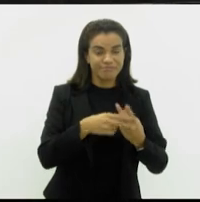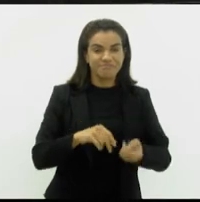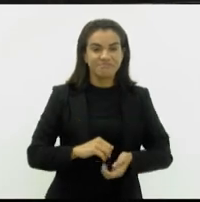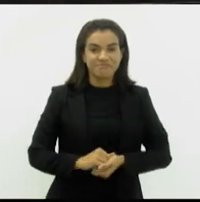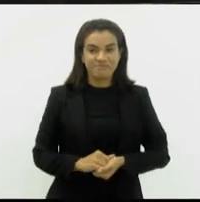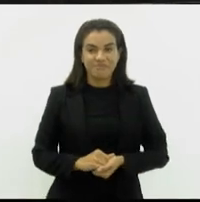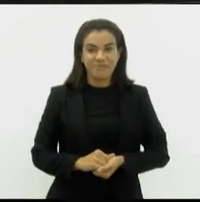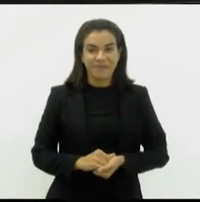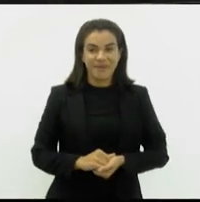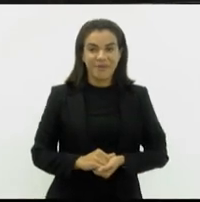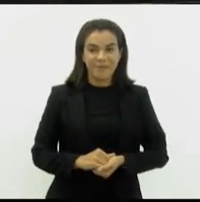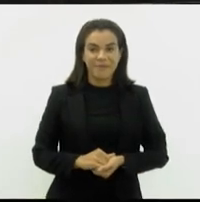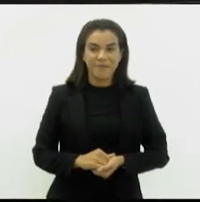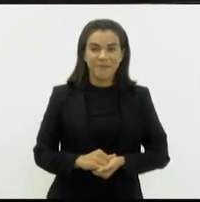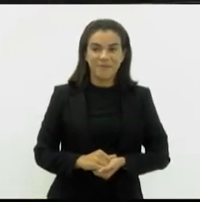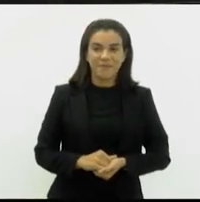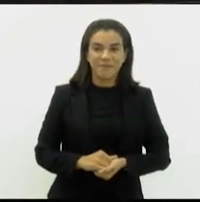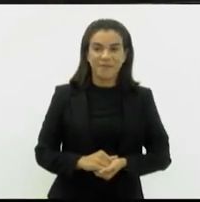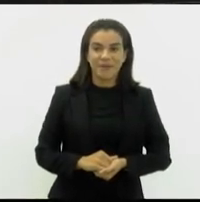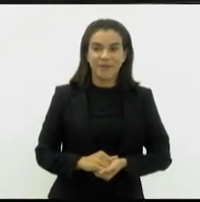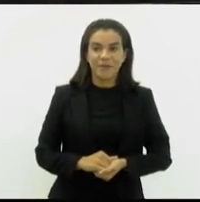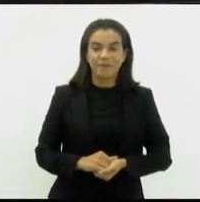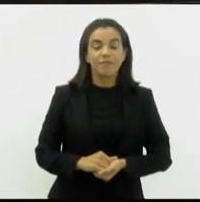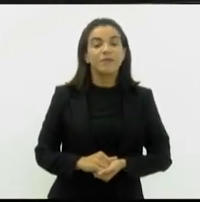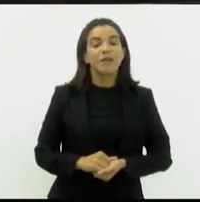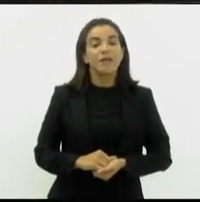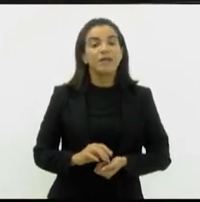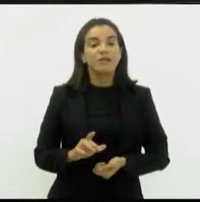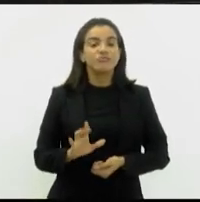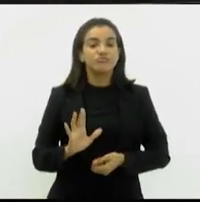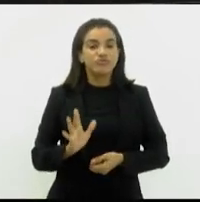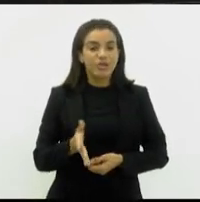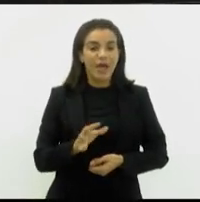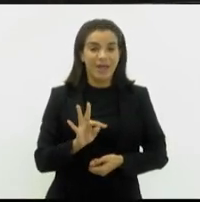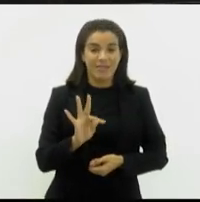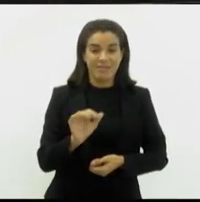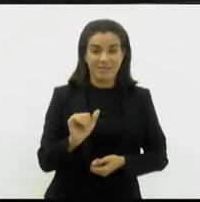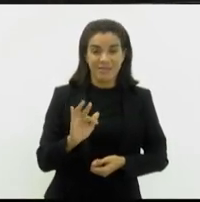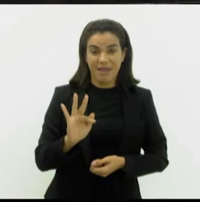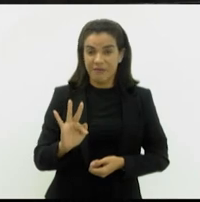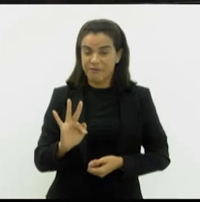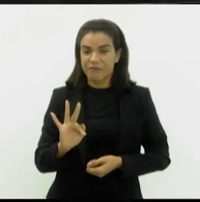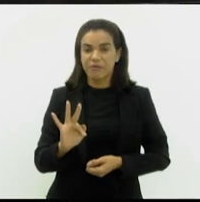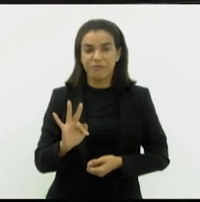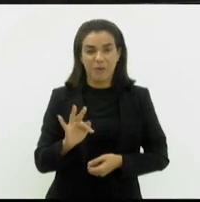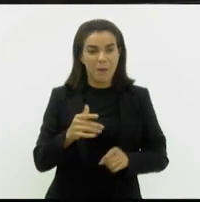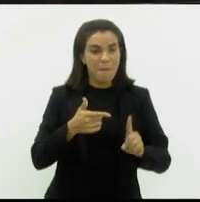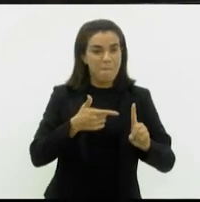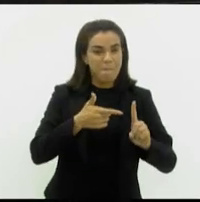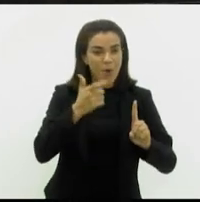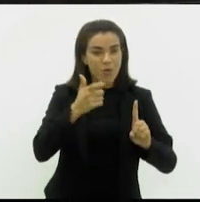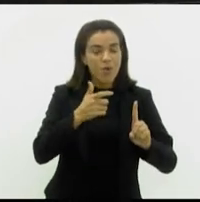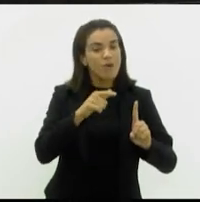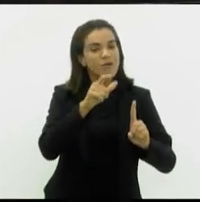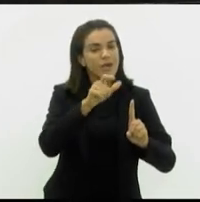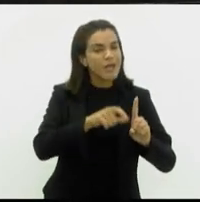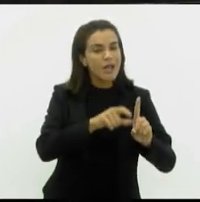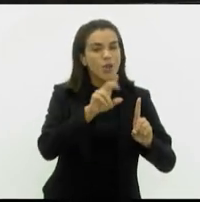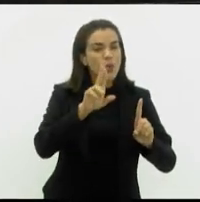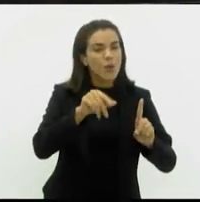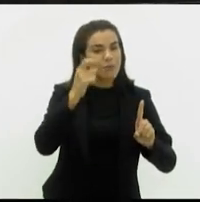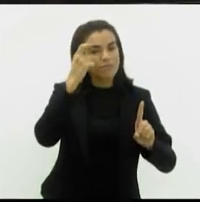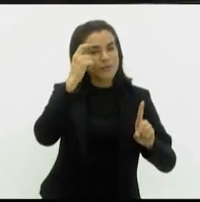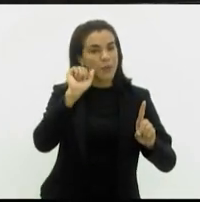Até muito, no meu ver. Mesmo depois de um TAF que foi um tiro de fuzil que quase lhe tirou a vida, ele nunca pensou em se